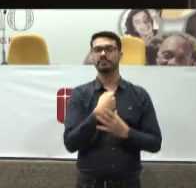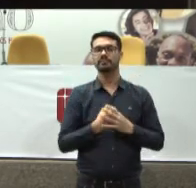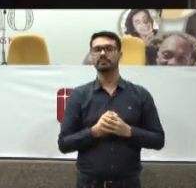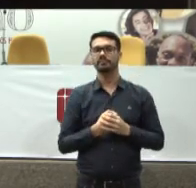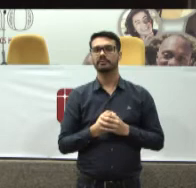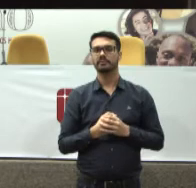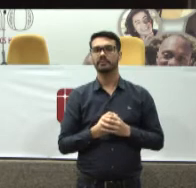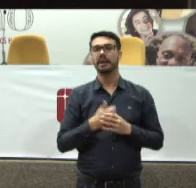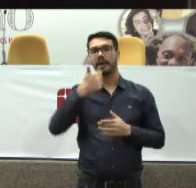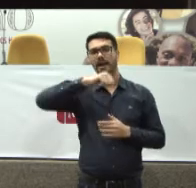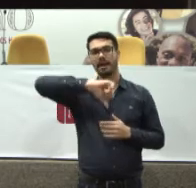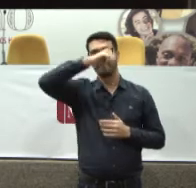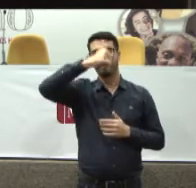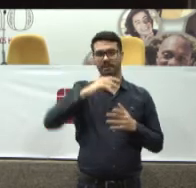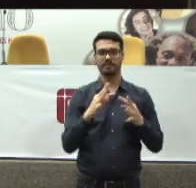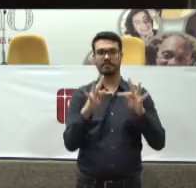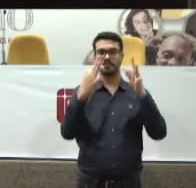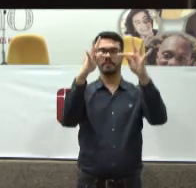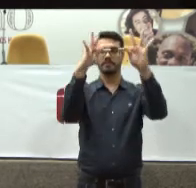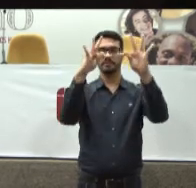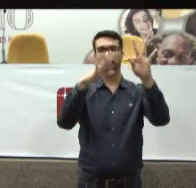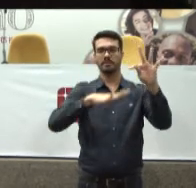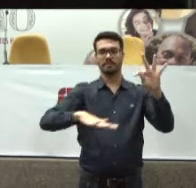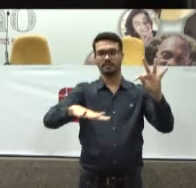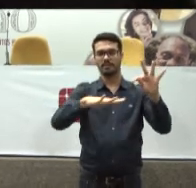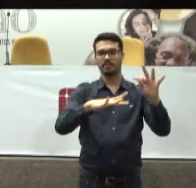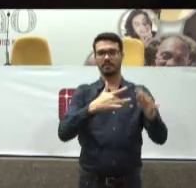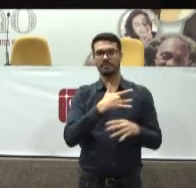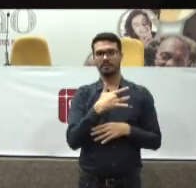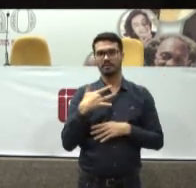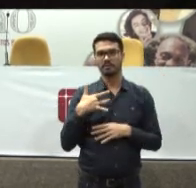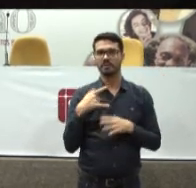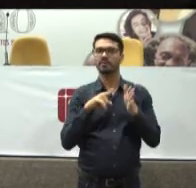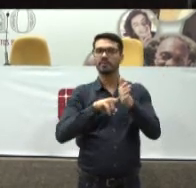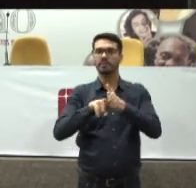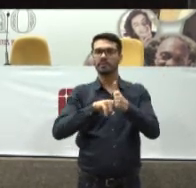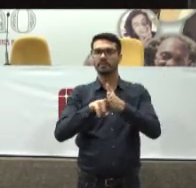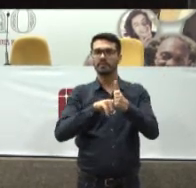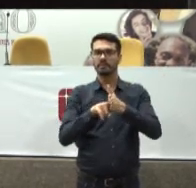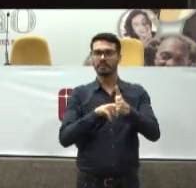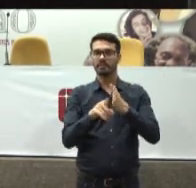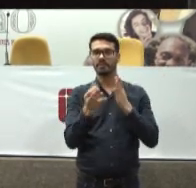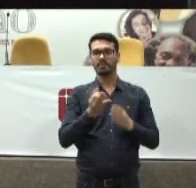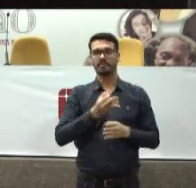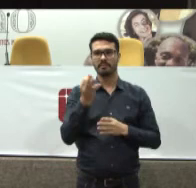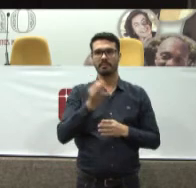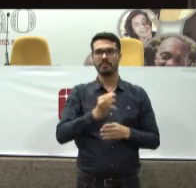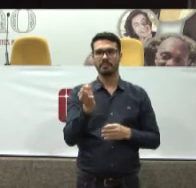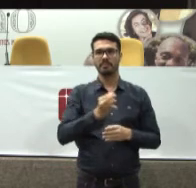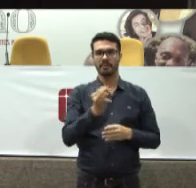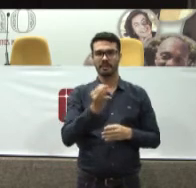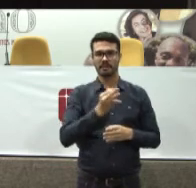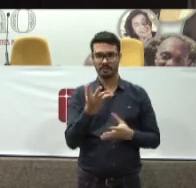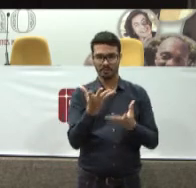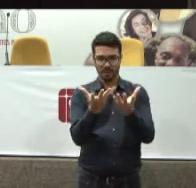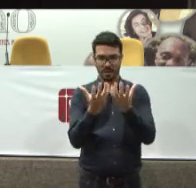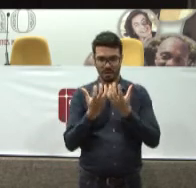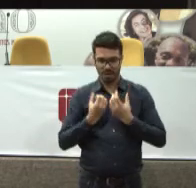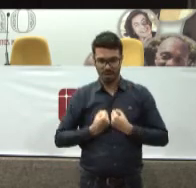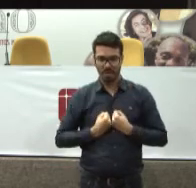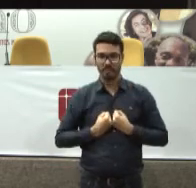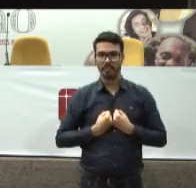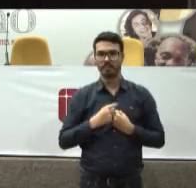De avaliação De tecnologia Em saúde E que verifiquem Que o percentual De incorporação Da